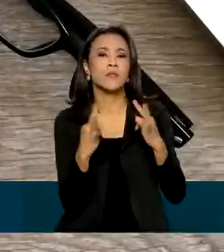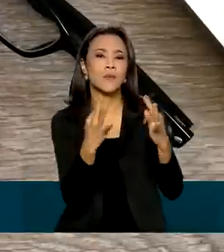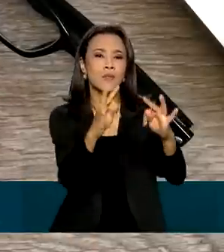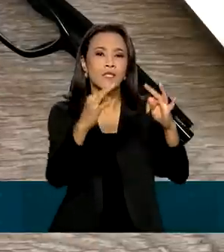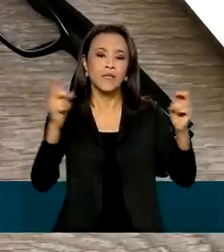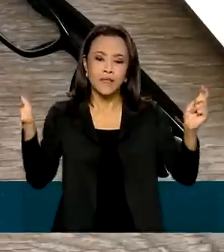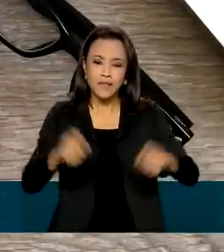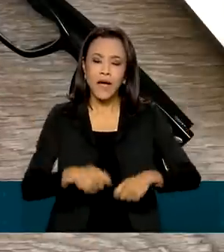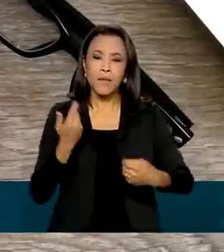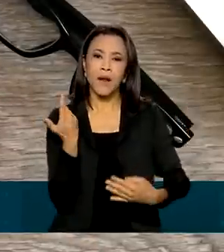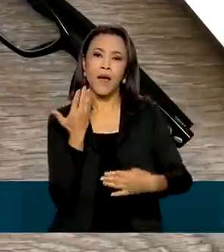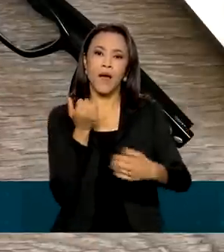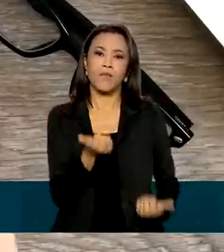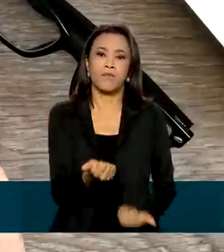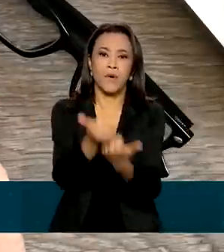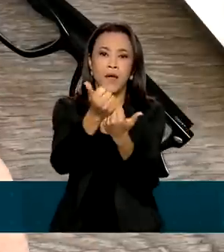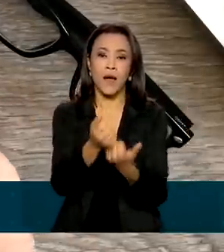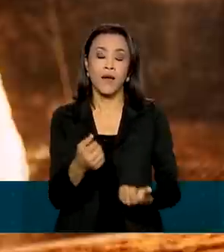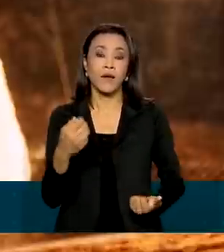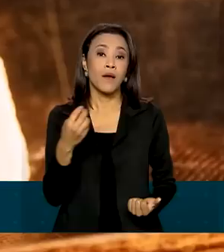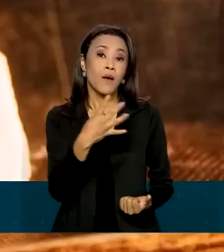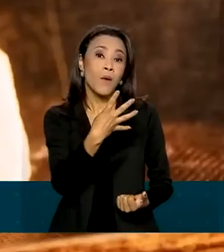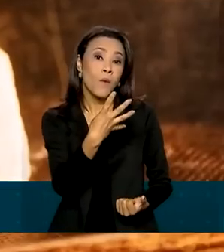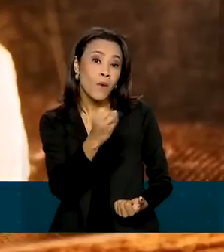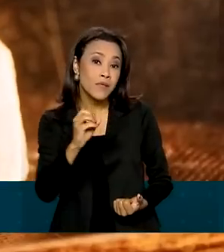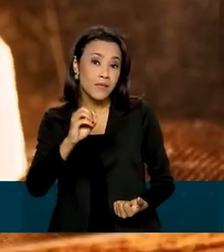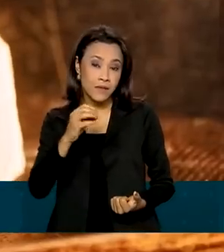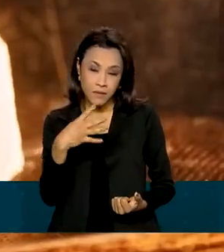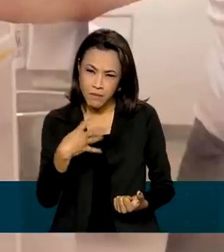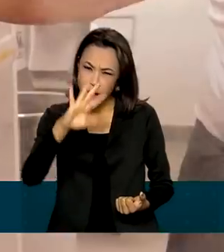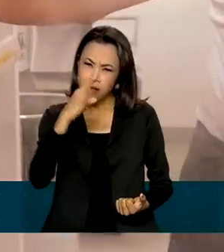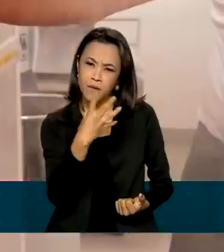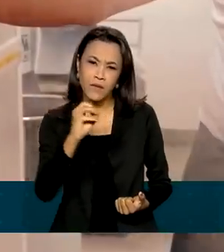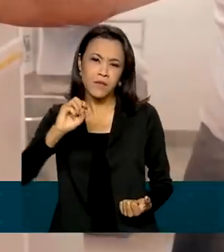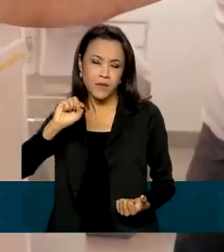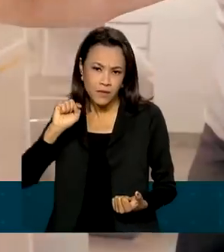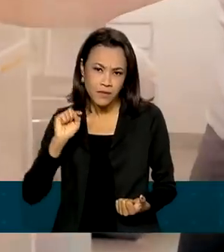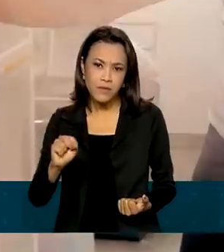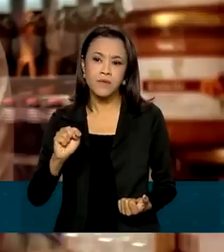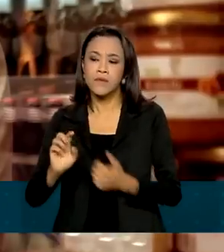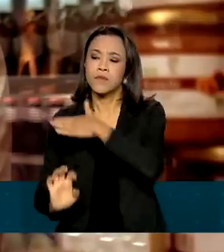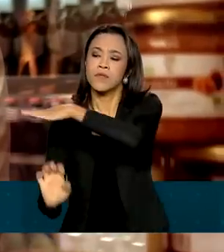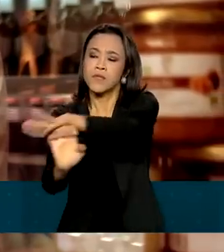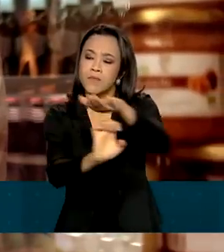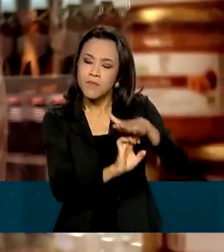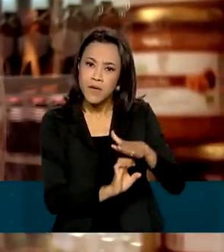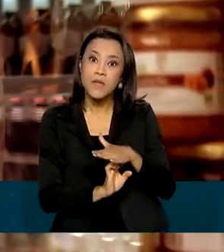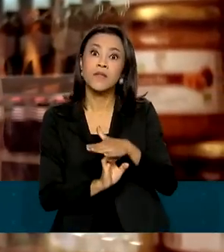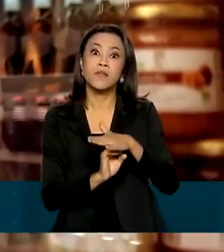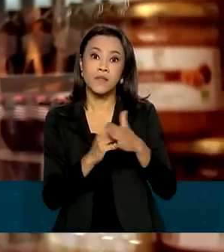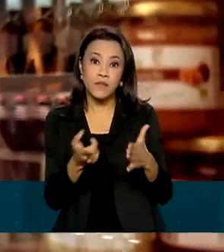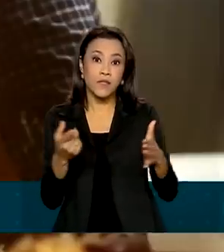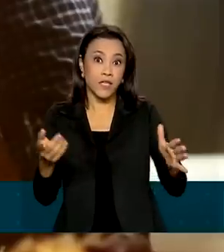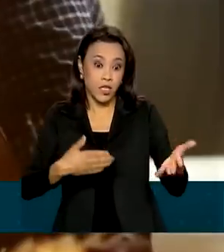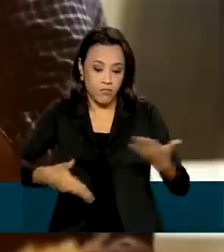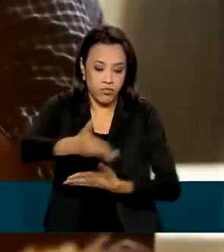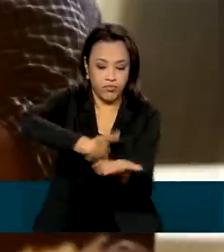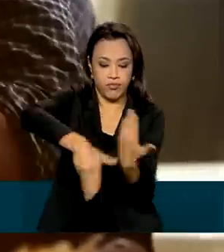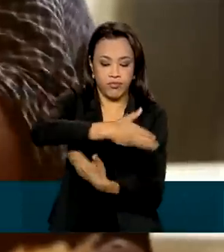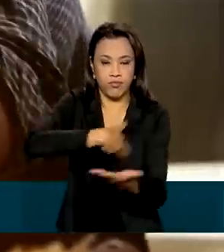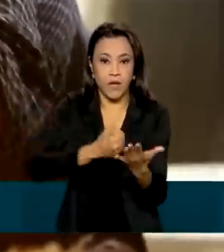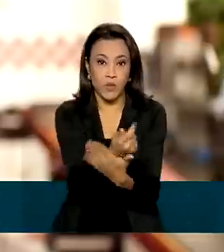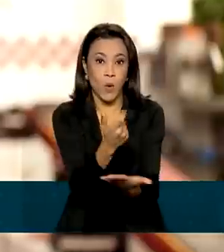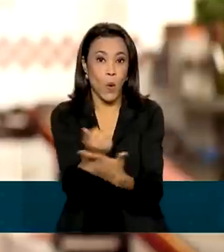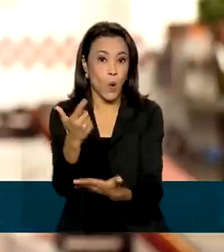de 438 mil fornecedores e movimentar ainda mais as compras públicas, que em 2021